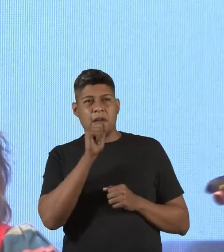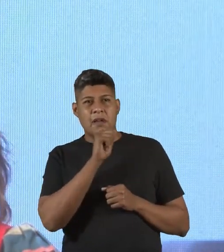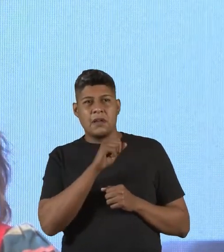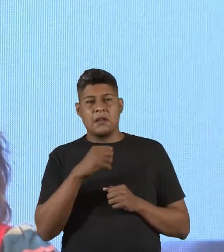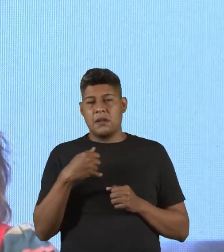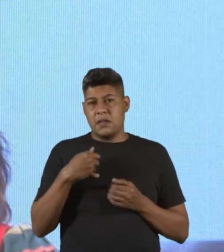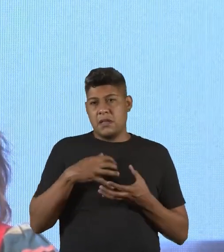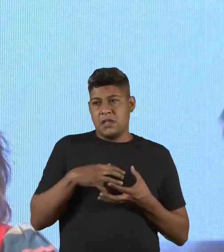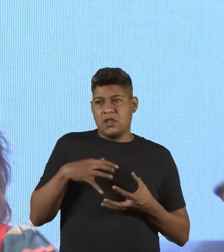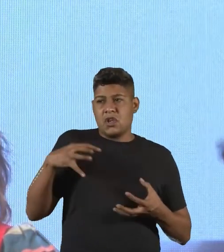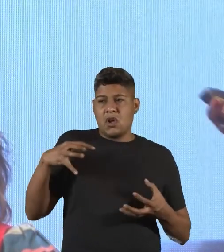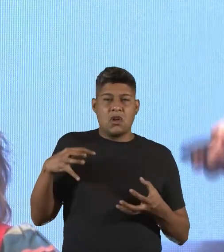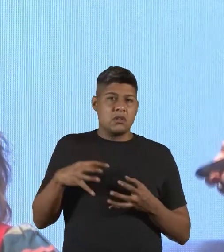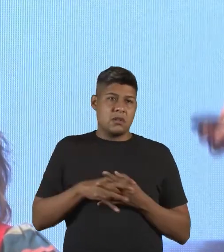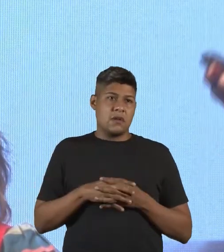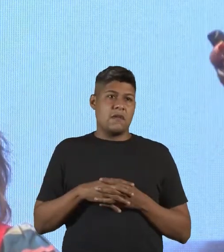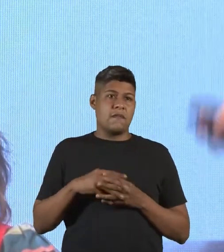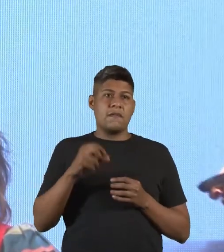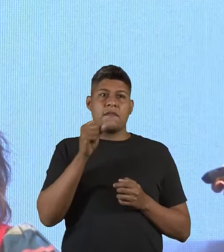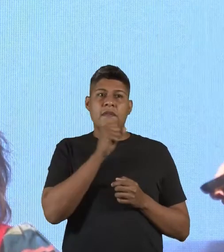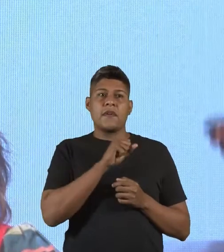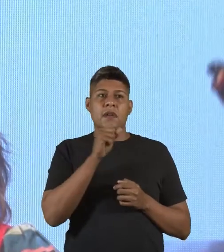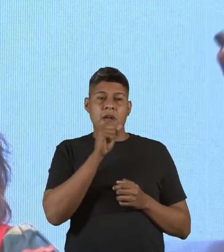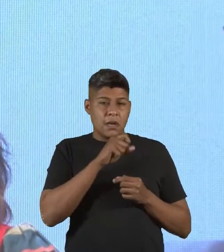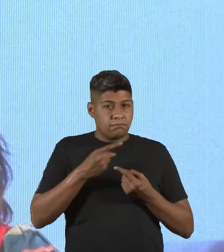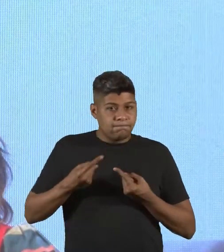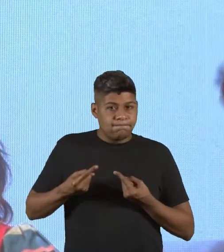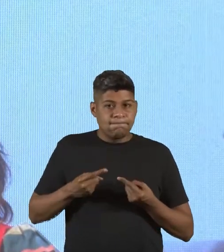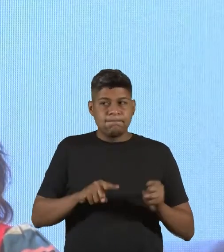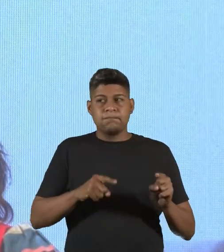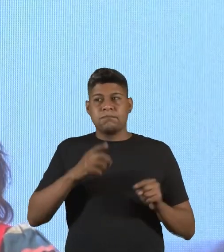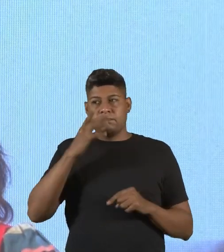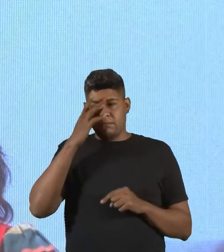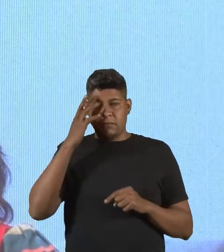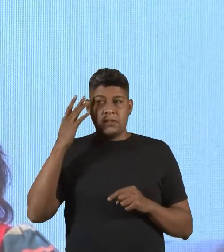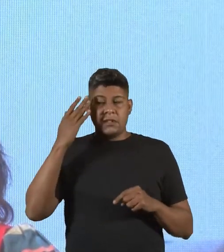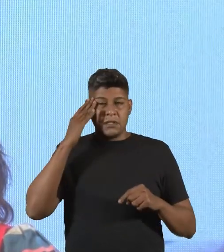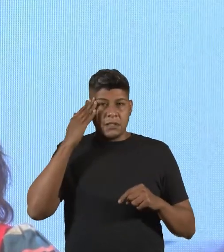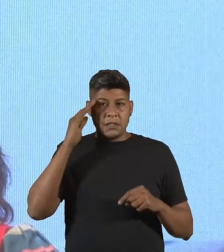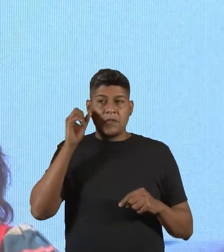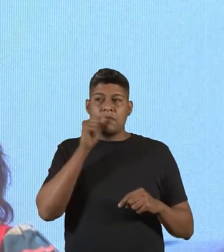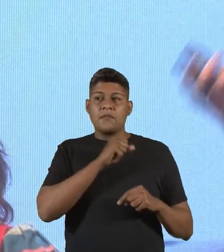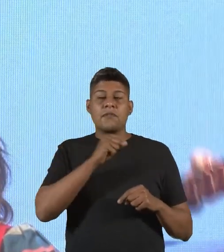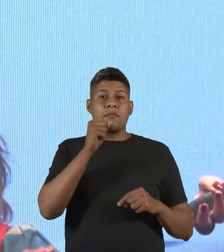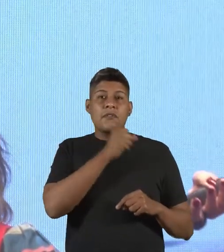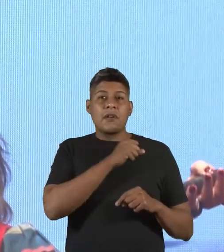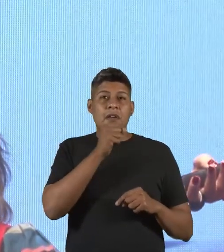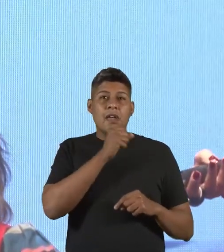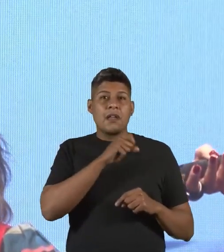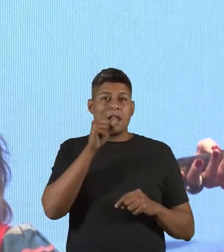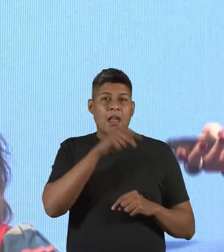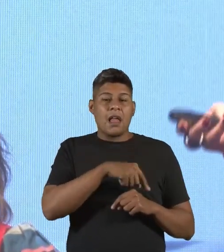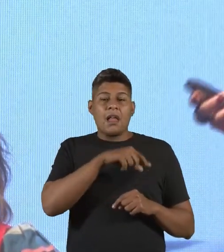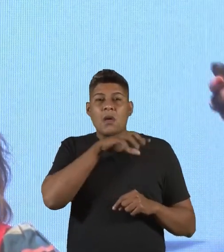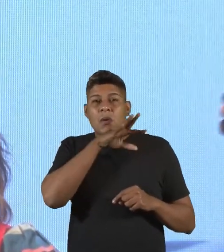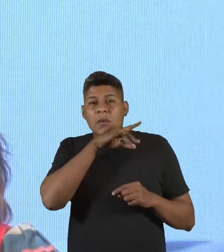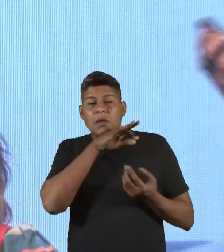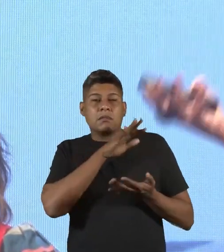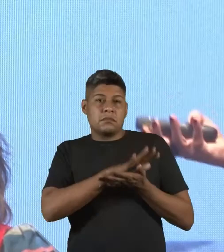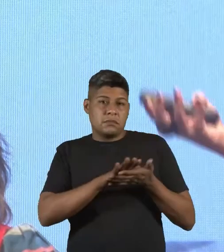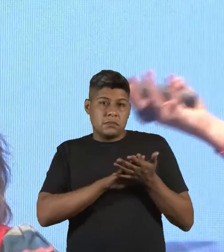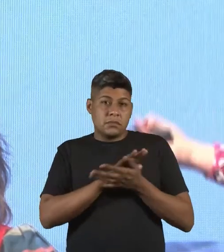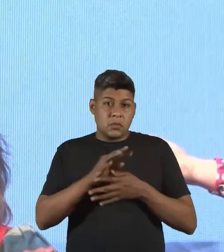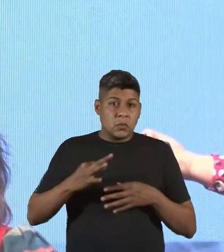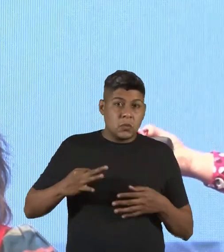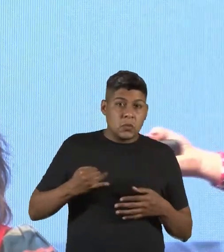idosa? Eu falo, eu uso velha para que doa, para que as pessoas entendam que envelhecer não é um demérito, que se